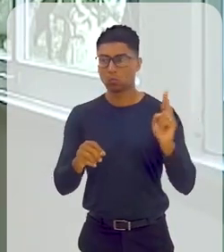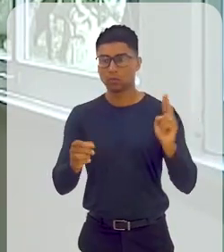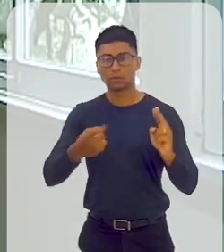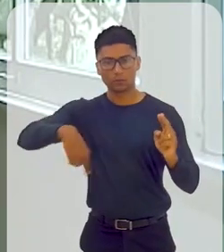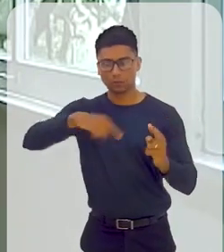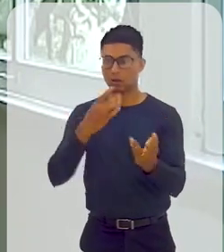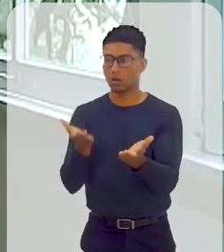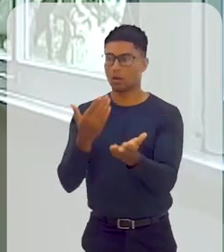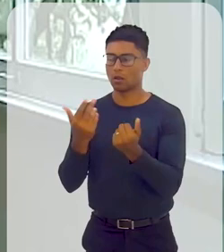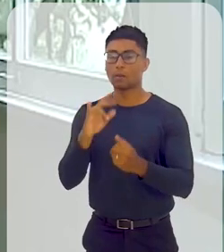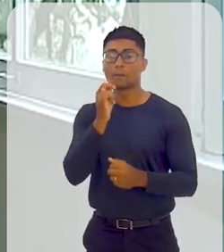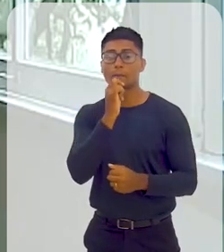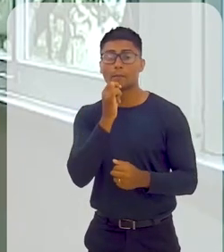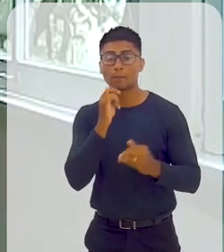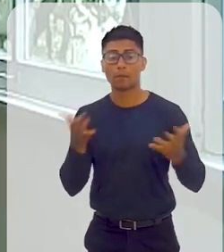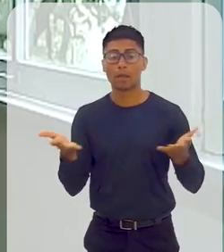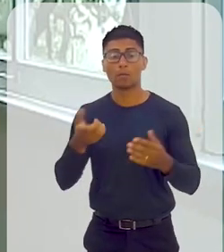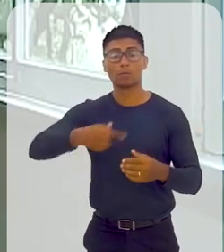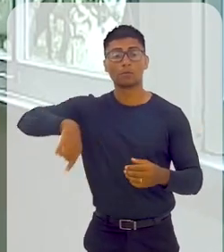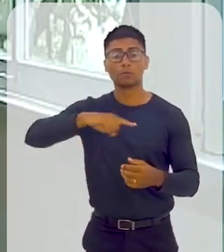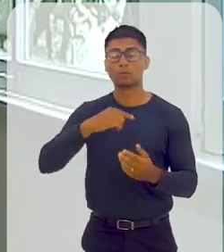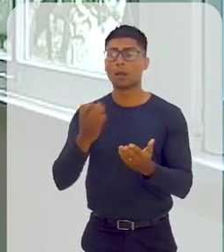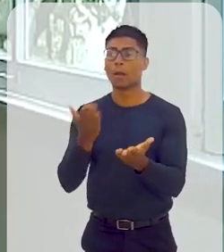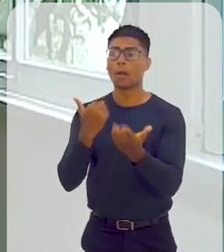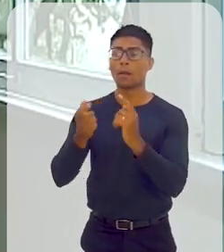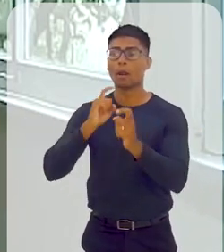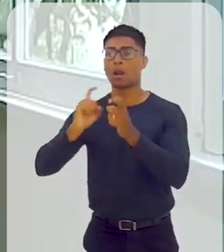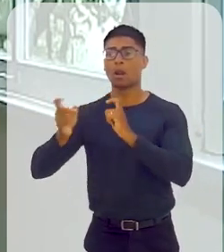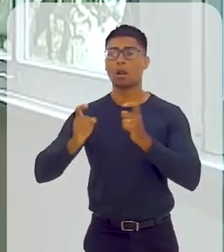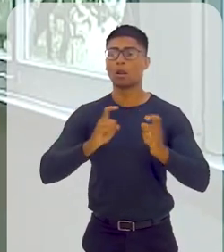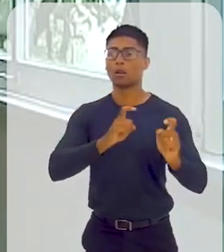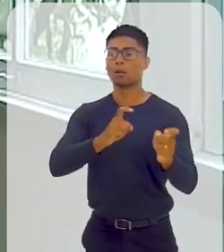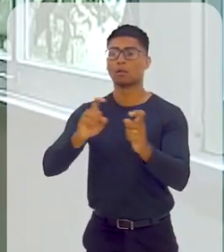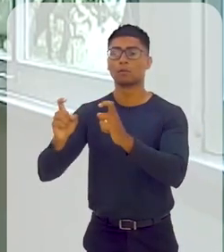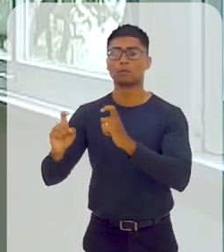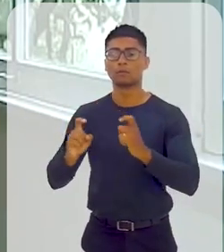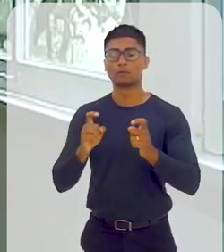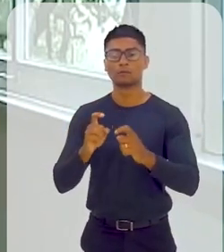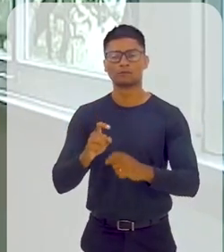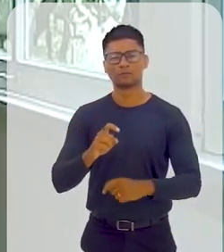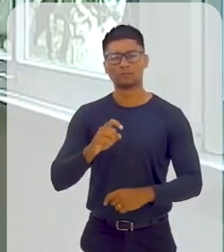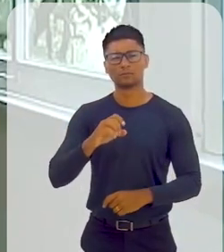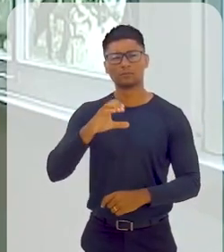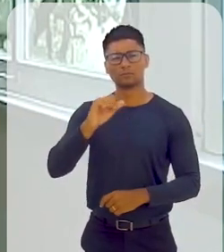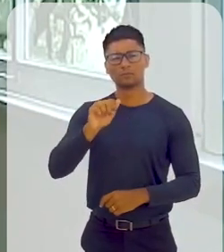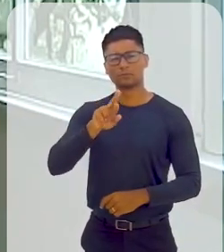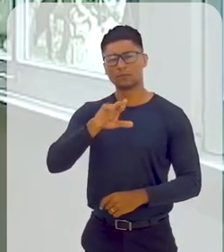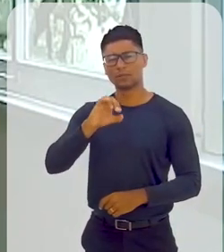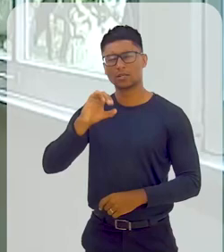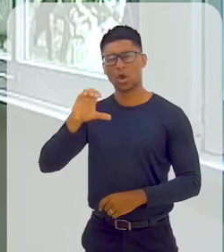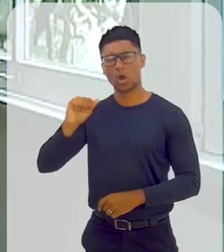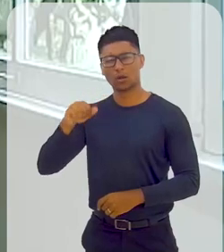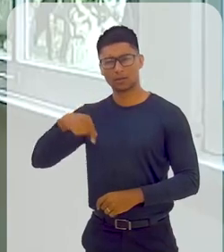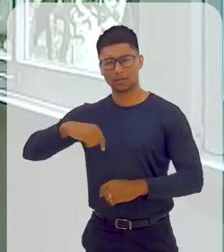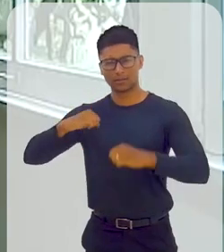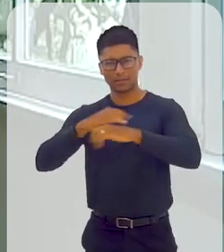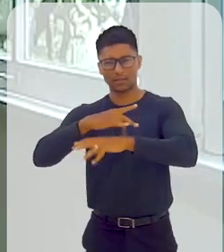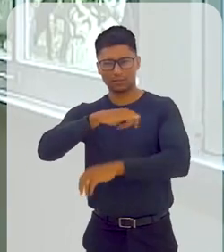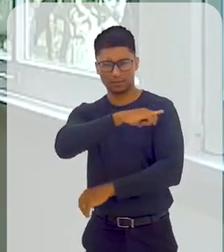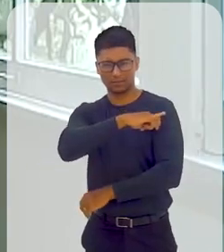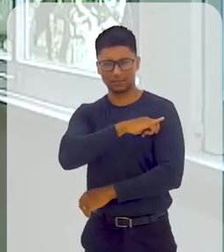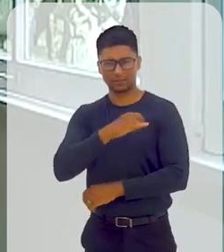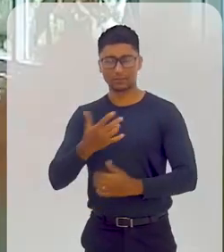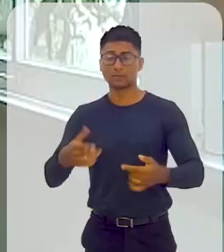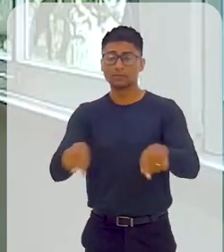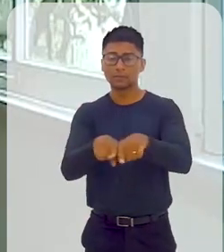faz debates. Por exemplo, agora, neste momento, nós estamos a discutir muito o Rio Carioca, no caso fica aqui na cidade do